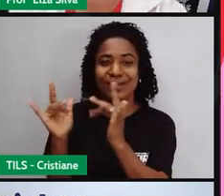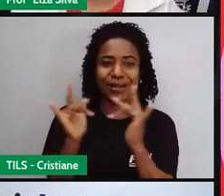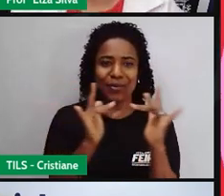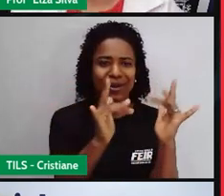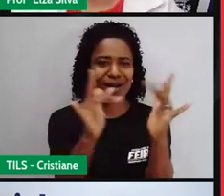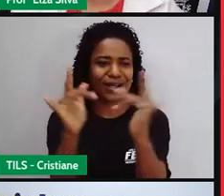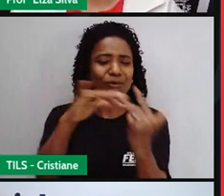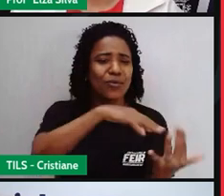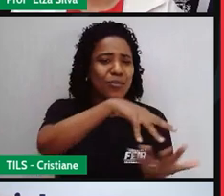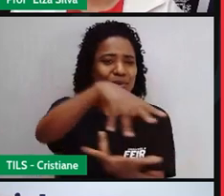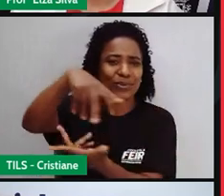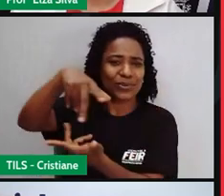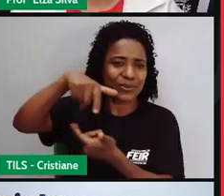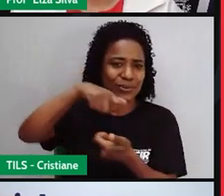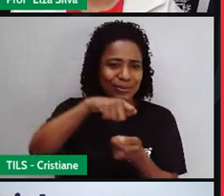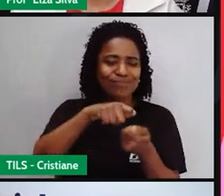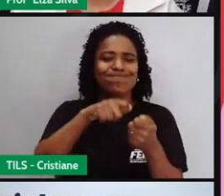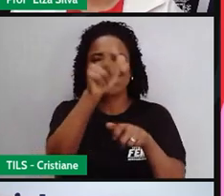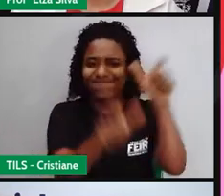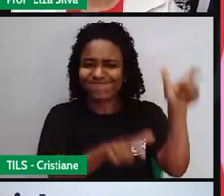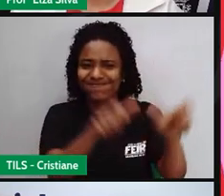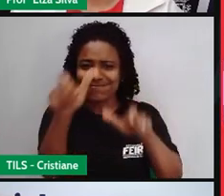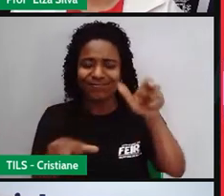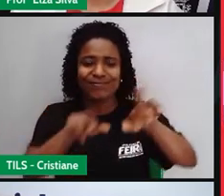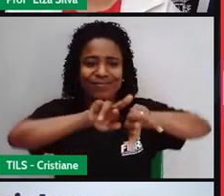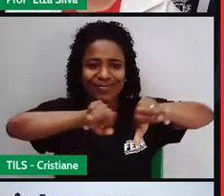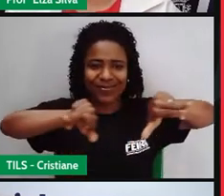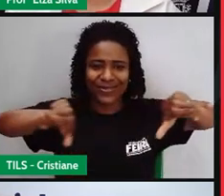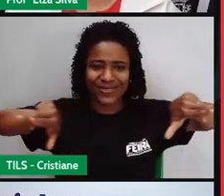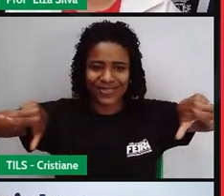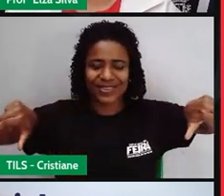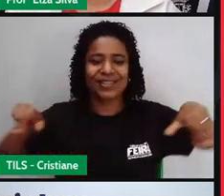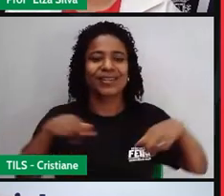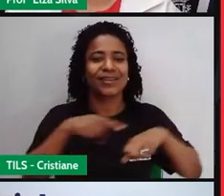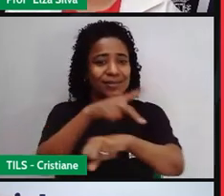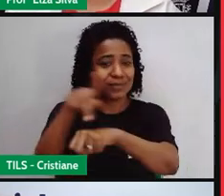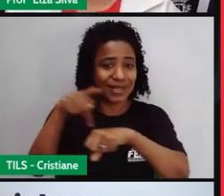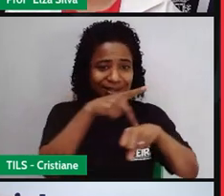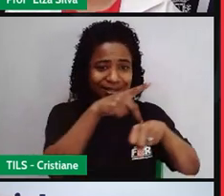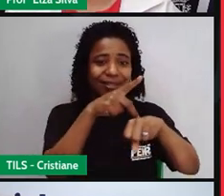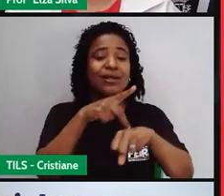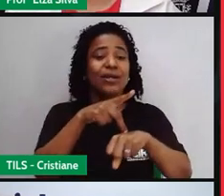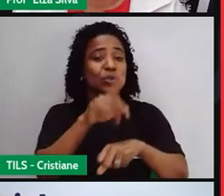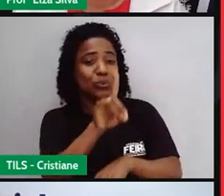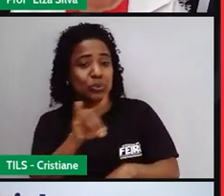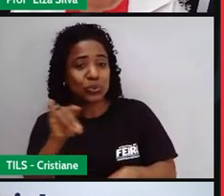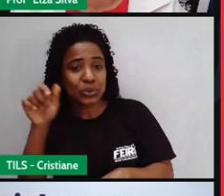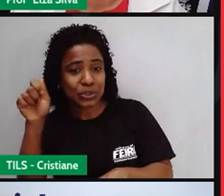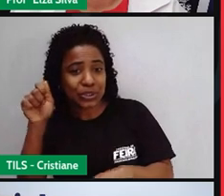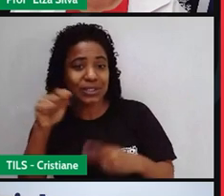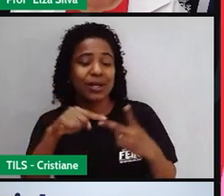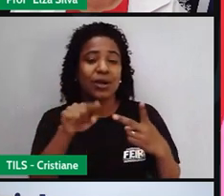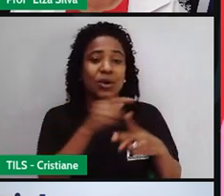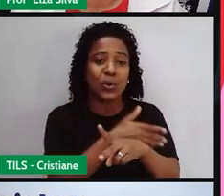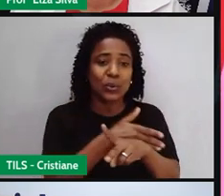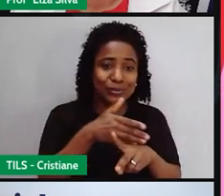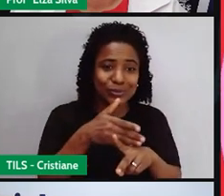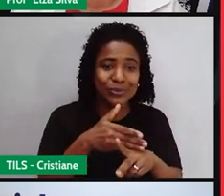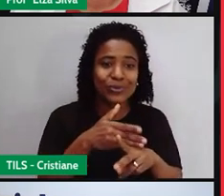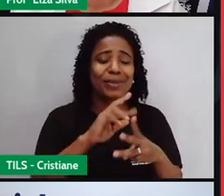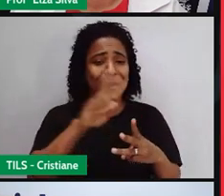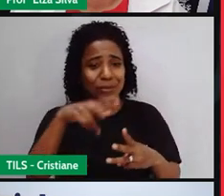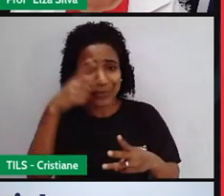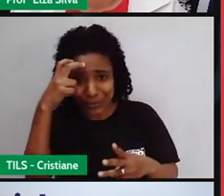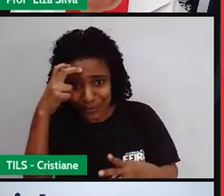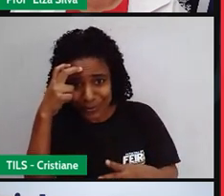do mundo. Em vários países tem datas, tradições e até cores diferentes de acordo